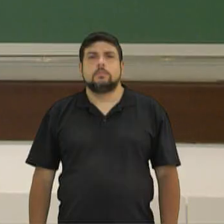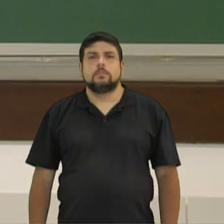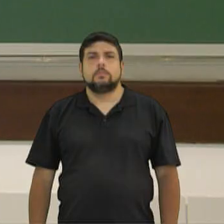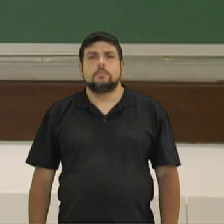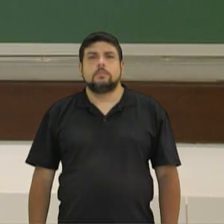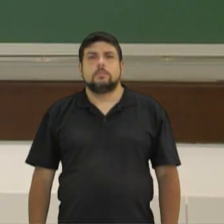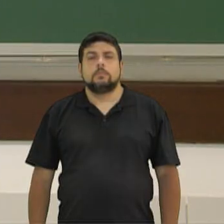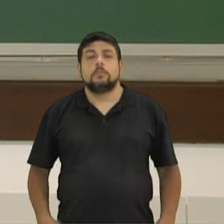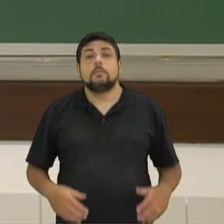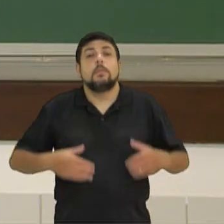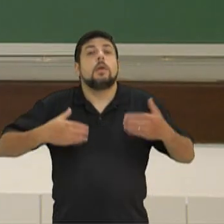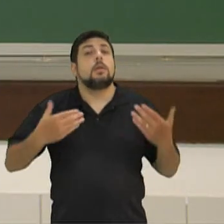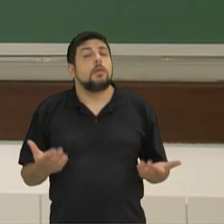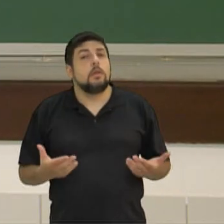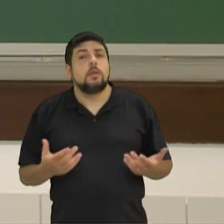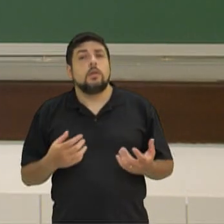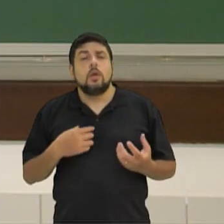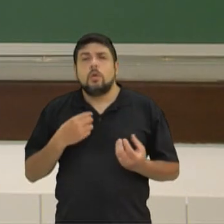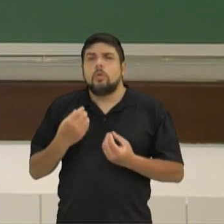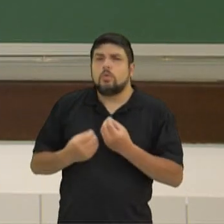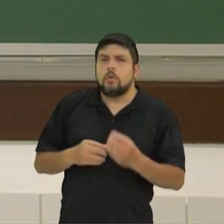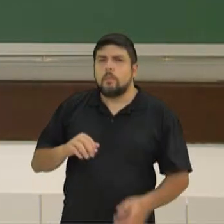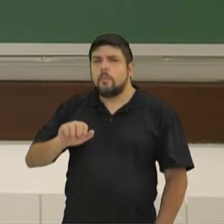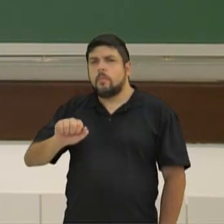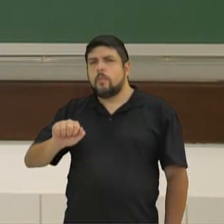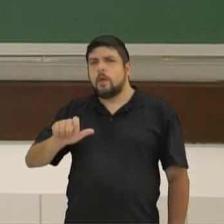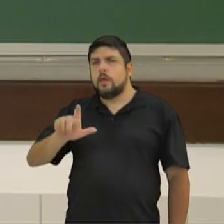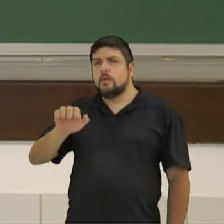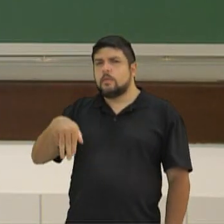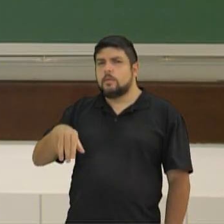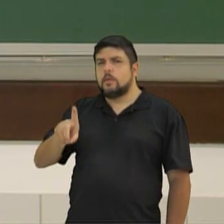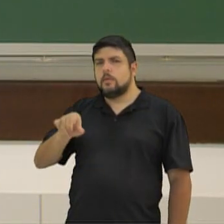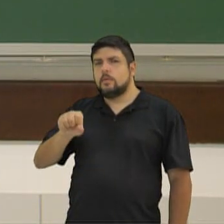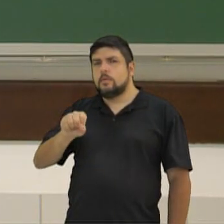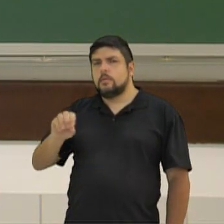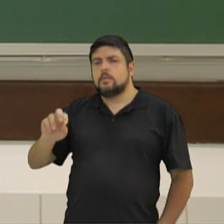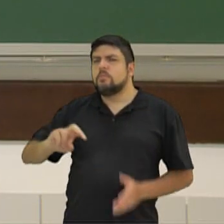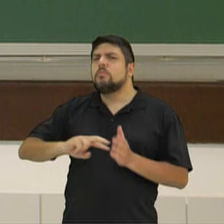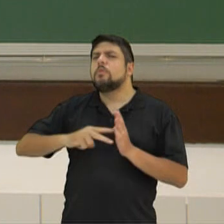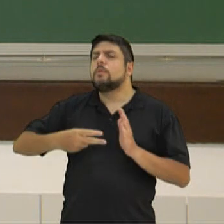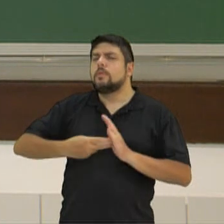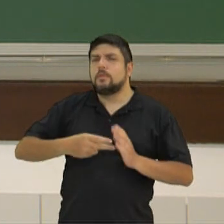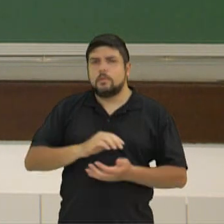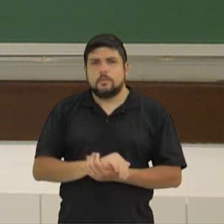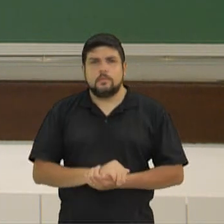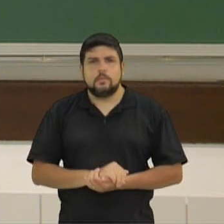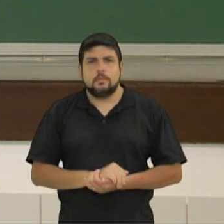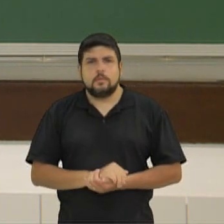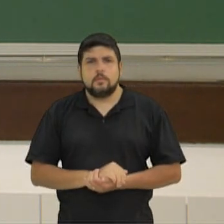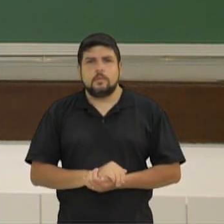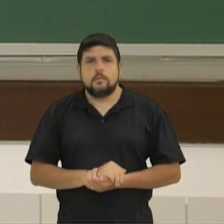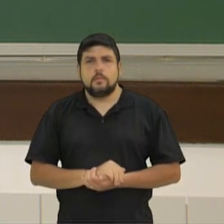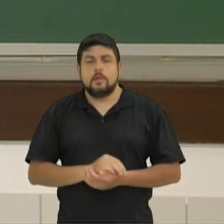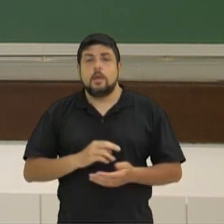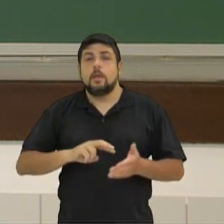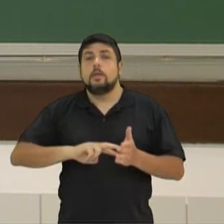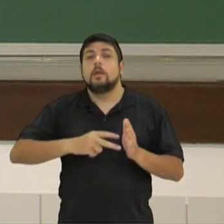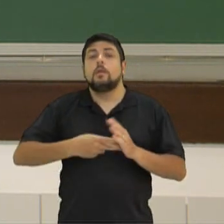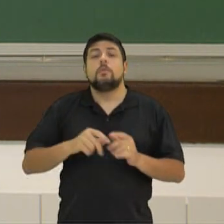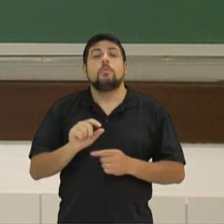Qual a função dessa conjunção? Além disso Estabelecer uma